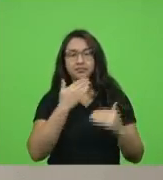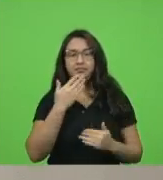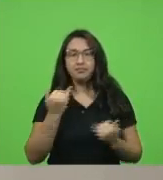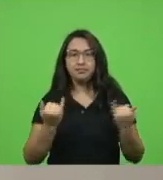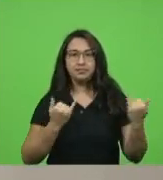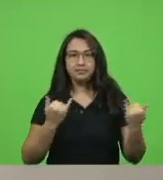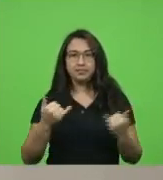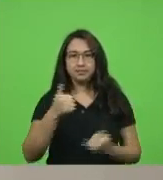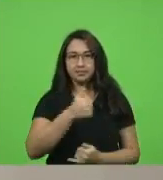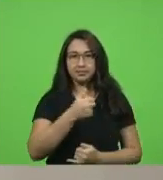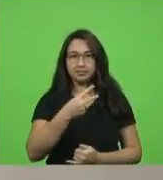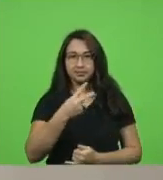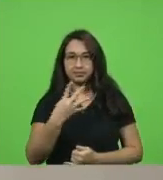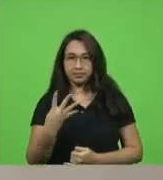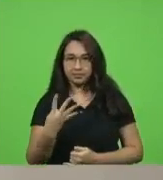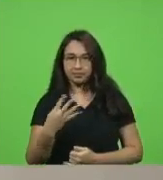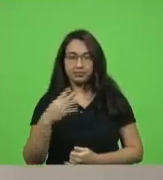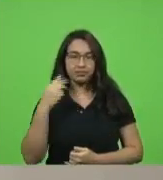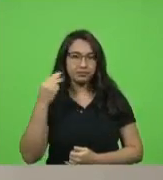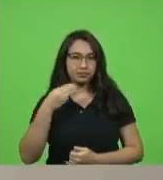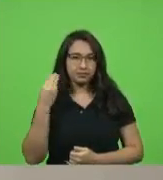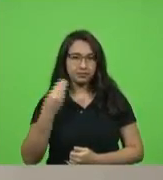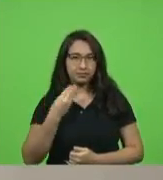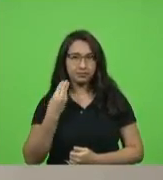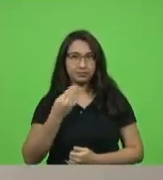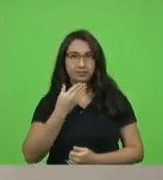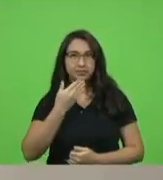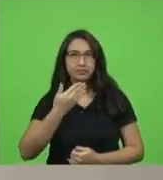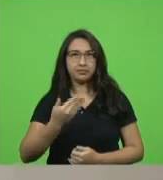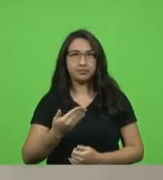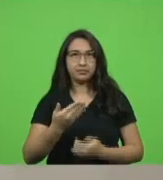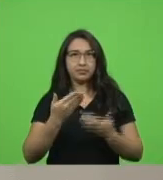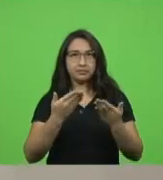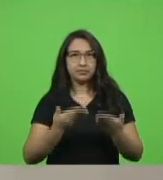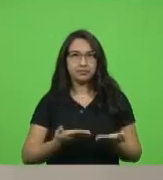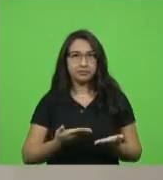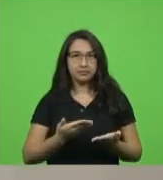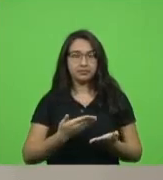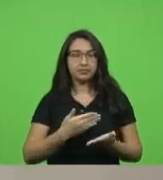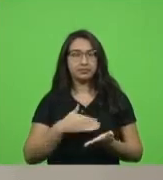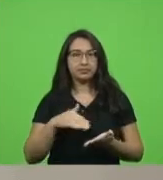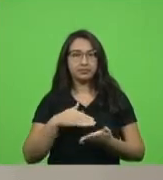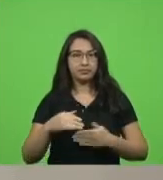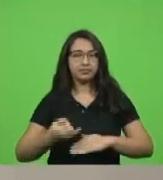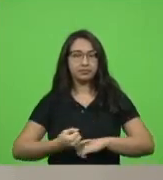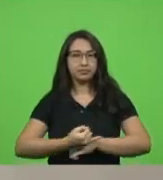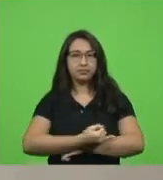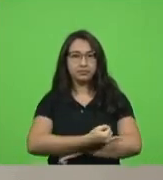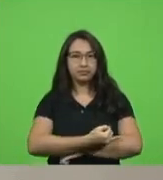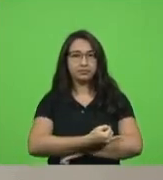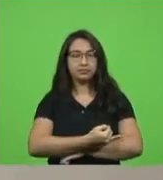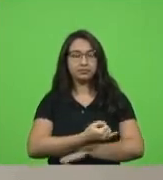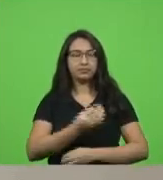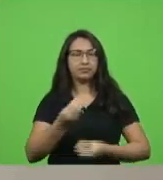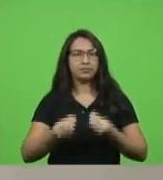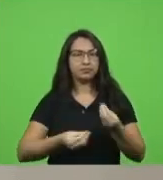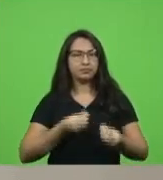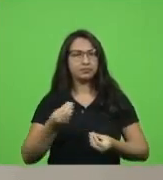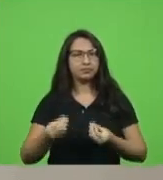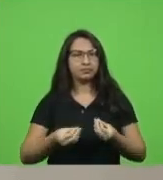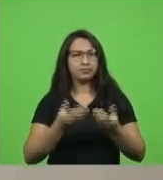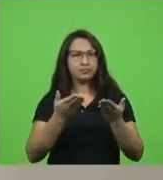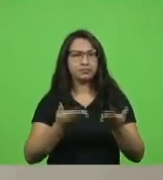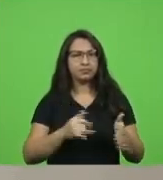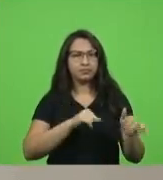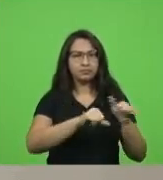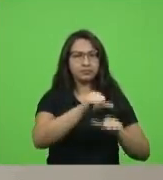de informação 124 autor deputado Marcio Machado solicitando ao secretário de Estado da Infraestrutura e Mobilidade informações acerca da revitalização